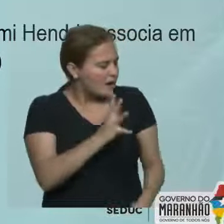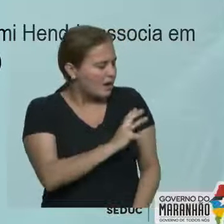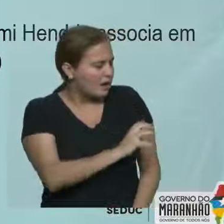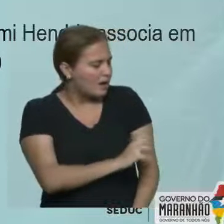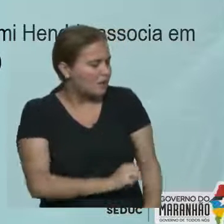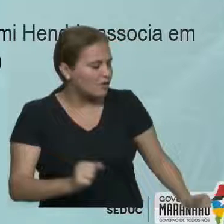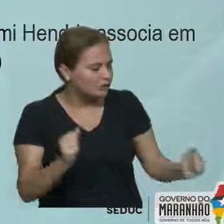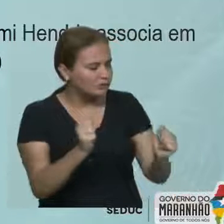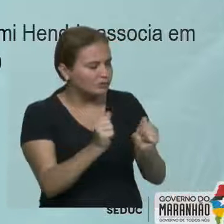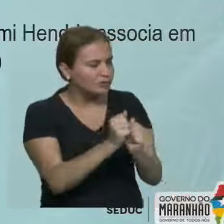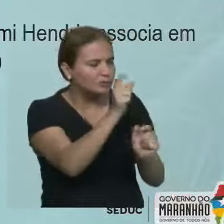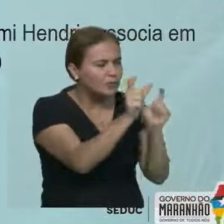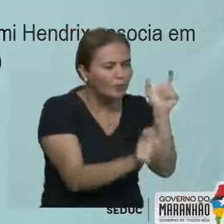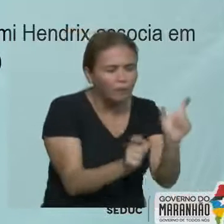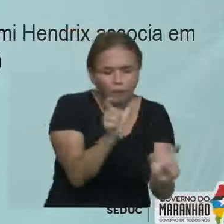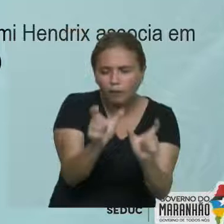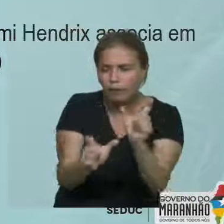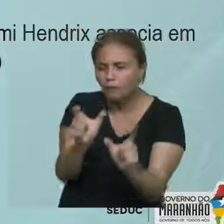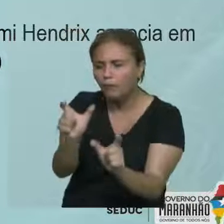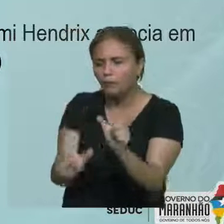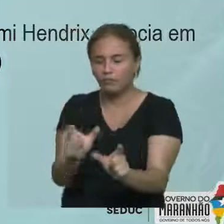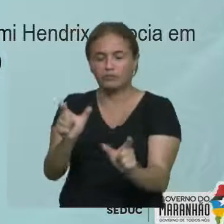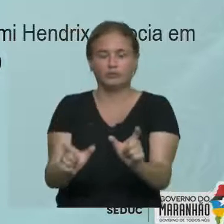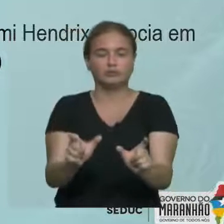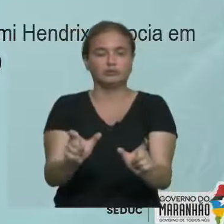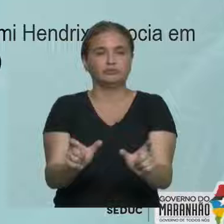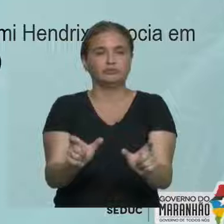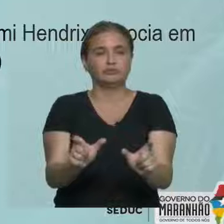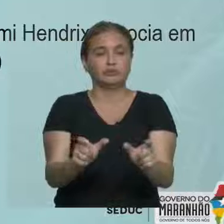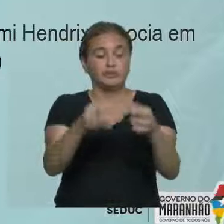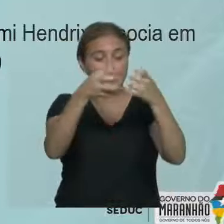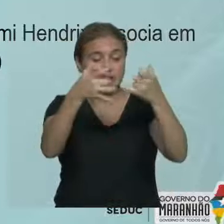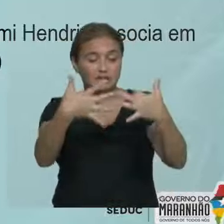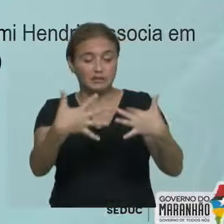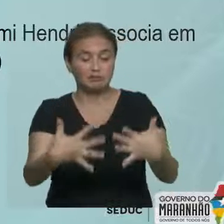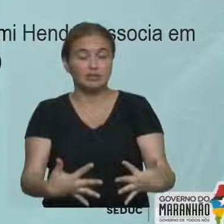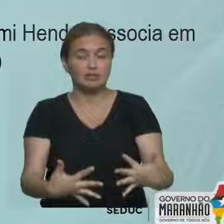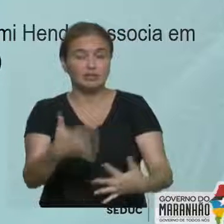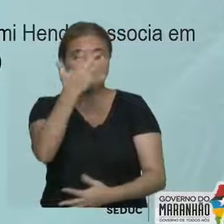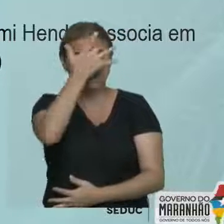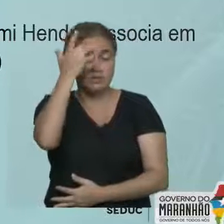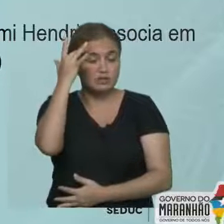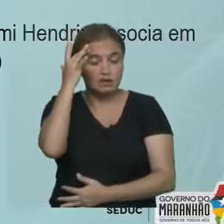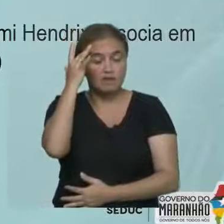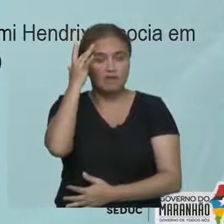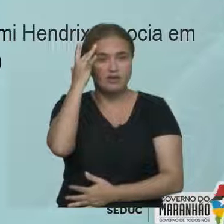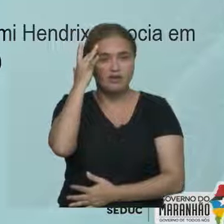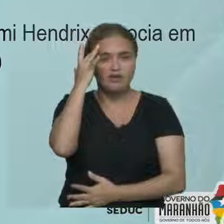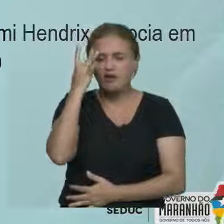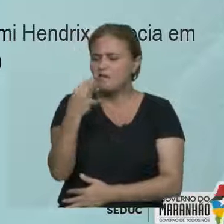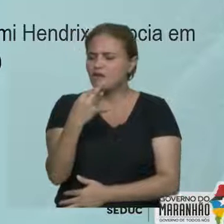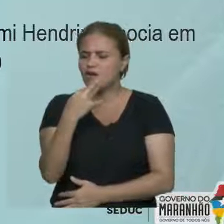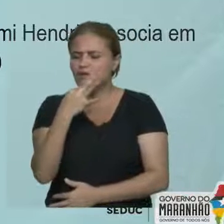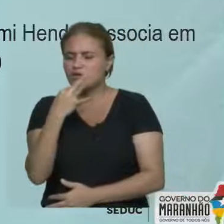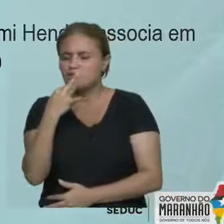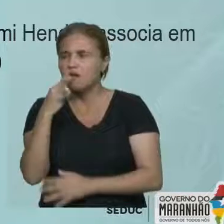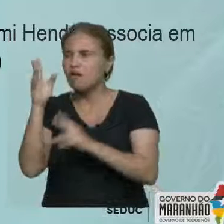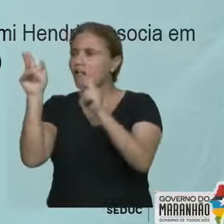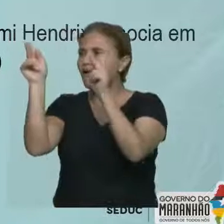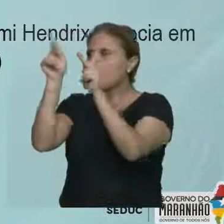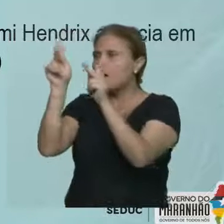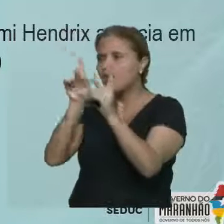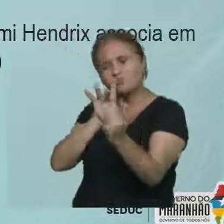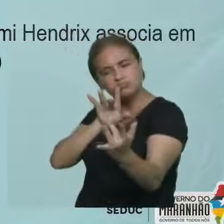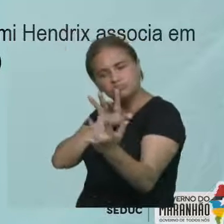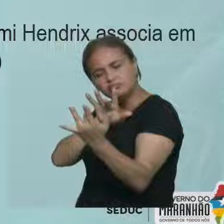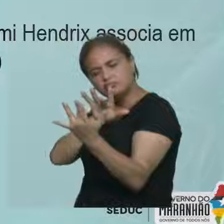isso? A paz, ele não fala no texto em aumentar. Ele fala que a pessoa vai fazer o quê? Vai conhecer a paz. Bem